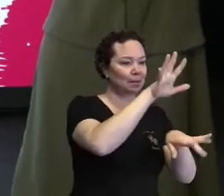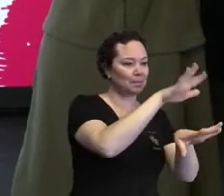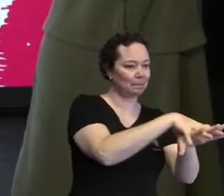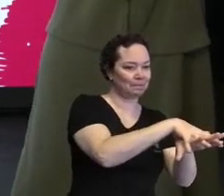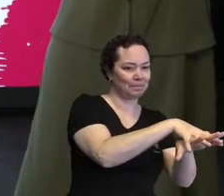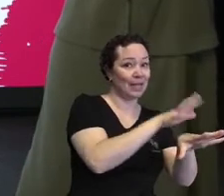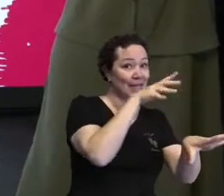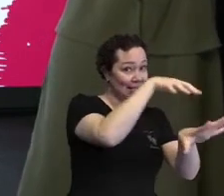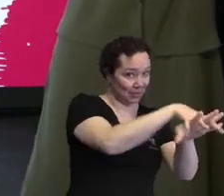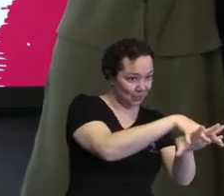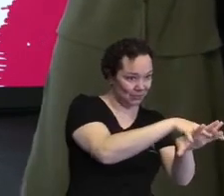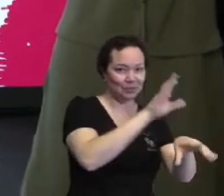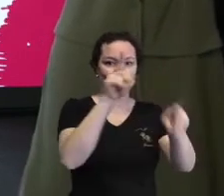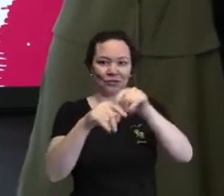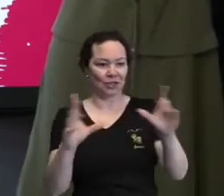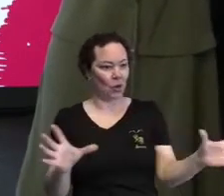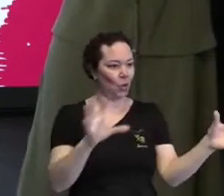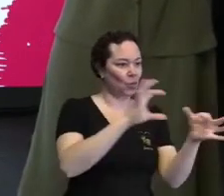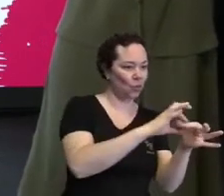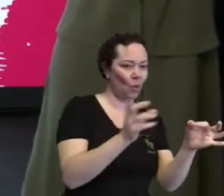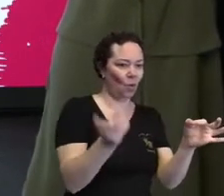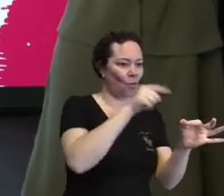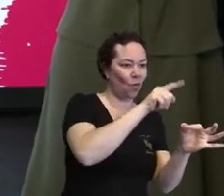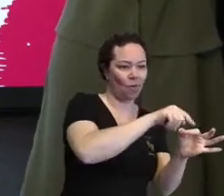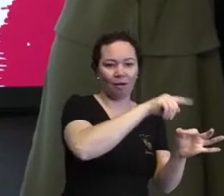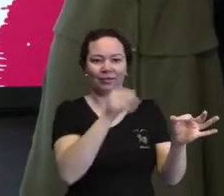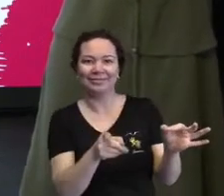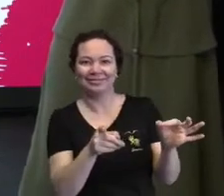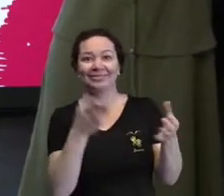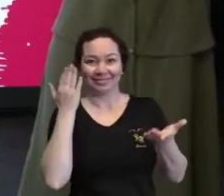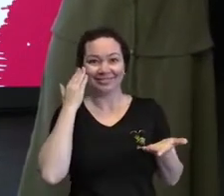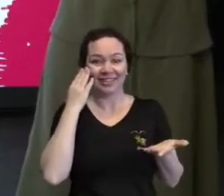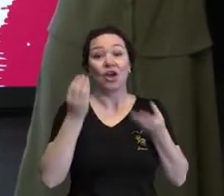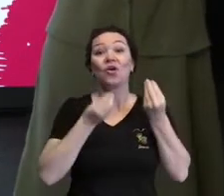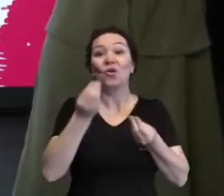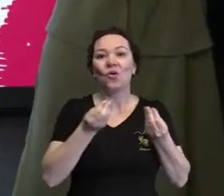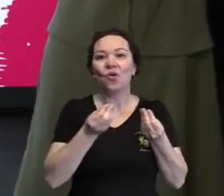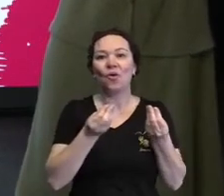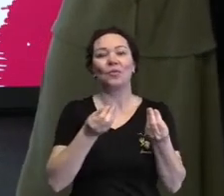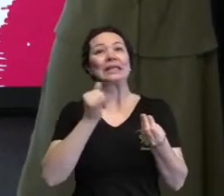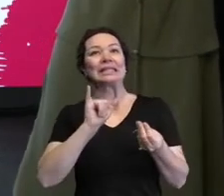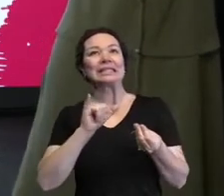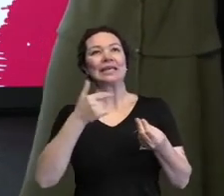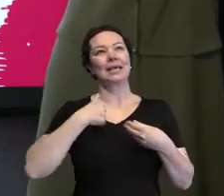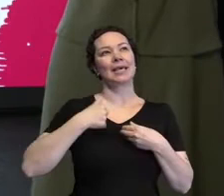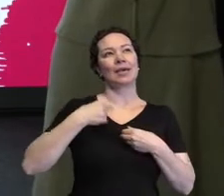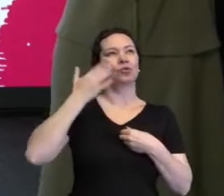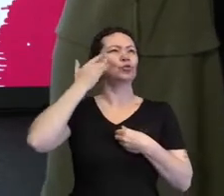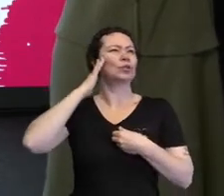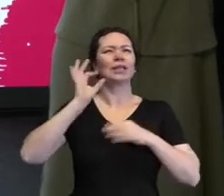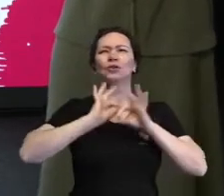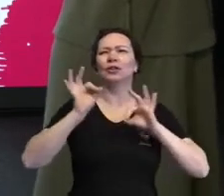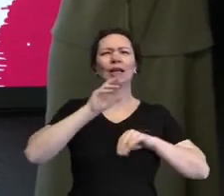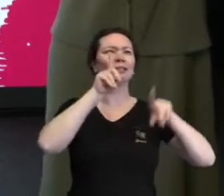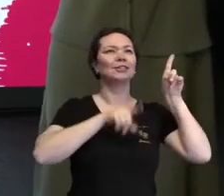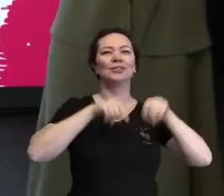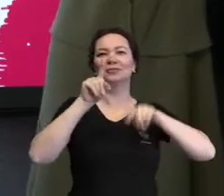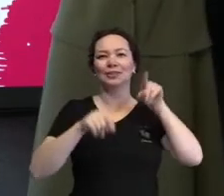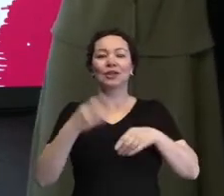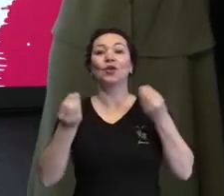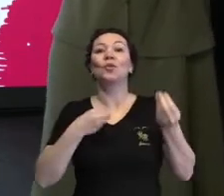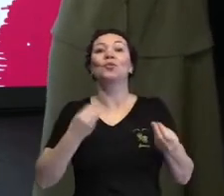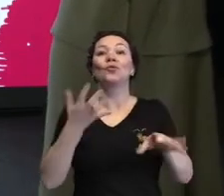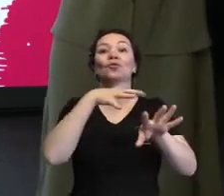esse DNA, não fizer parte da gente, como é que a gente vai incluir? A gente precisa ter essas ferramentas para desenvolver essas soft skills,